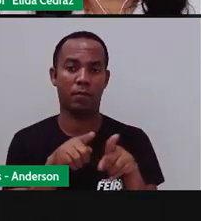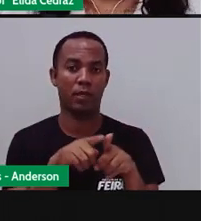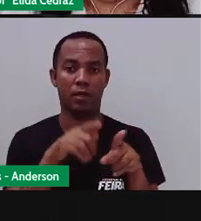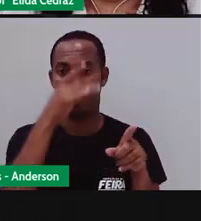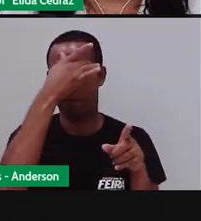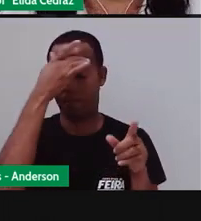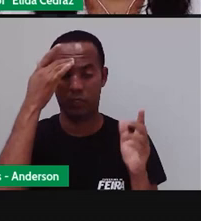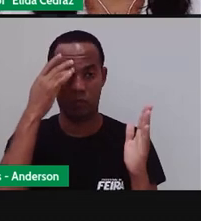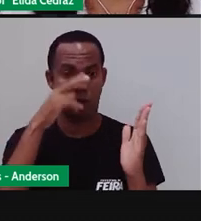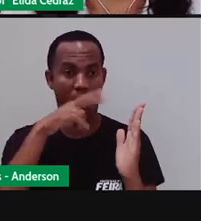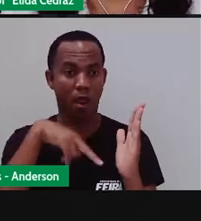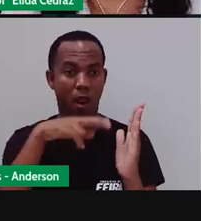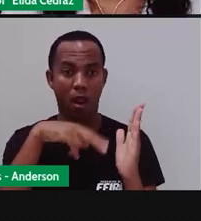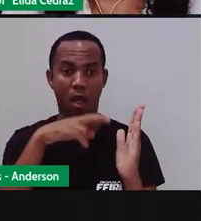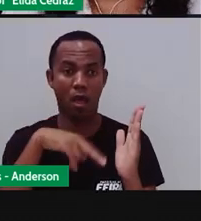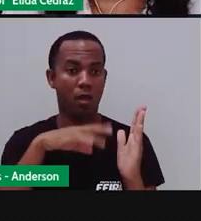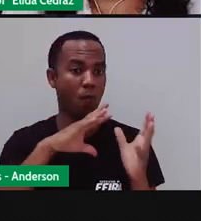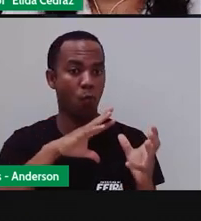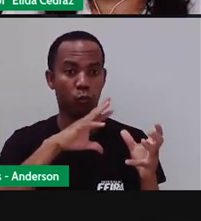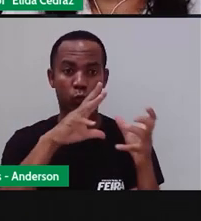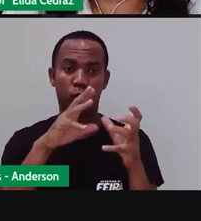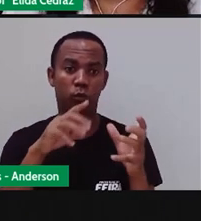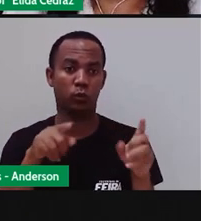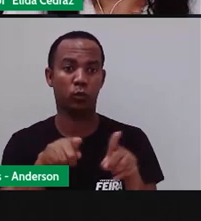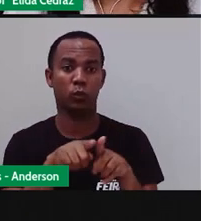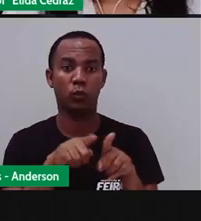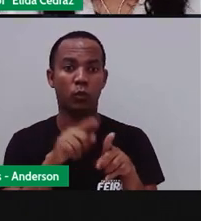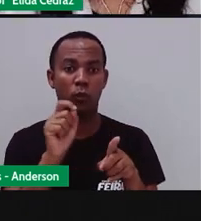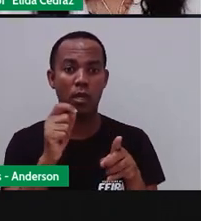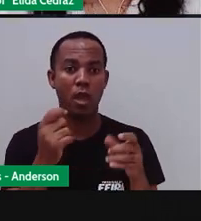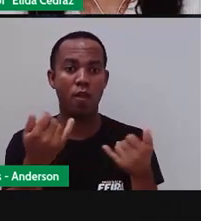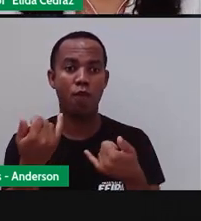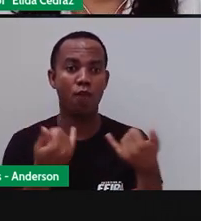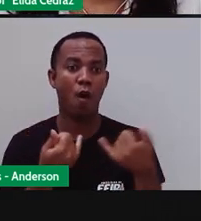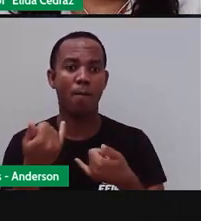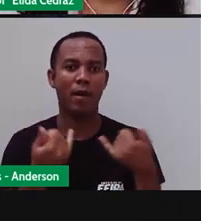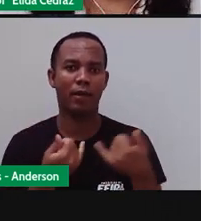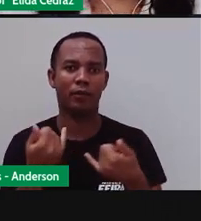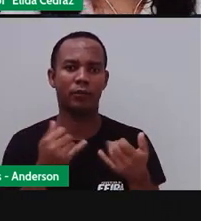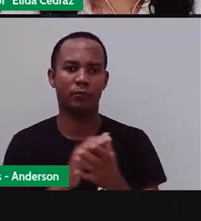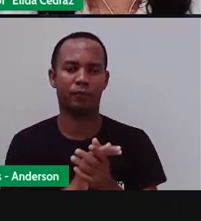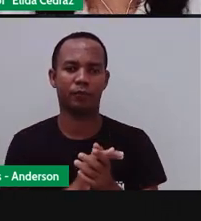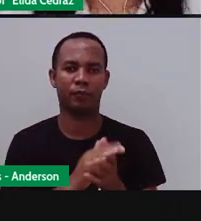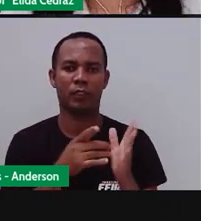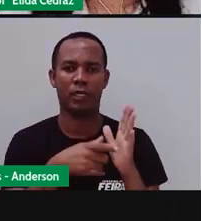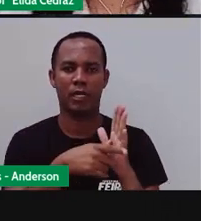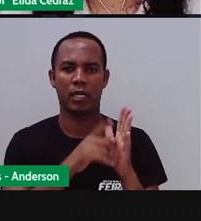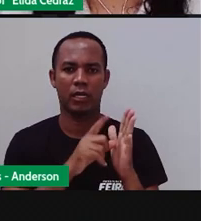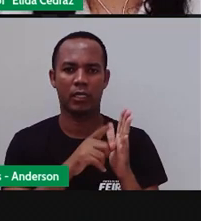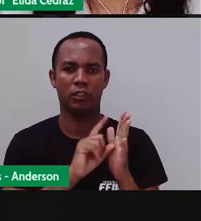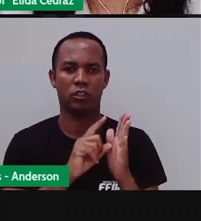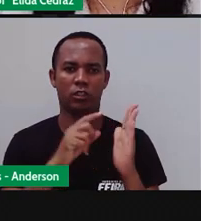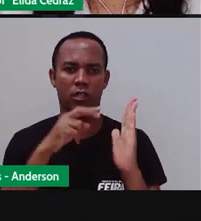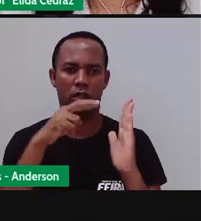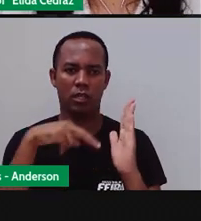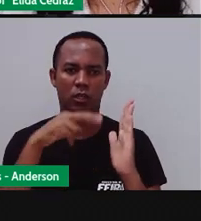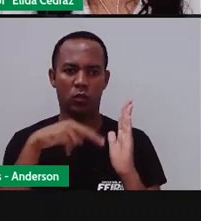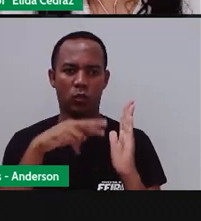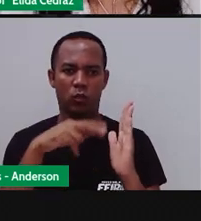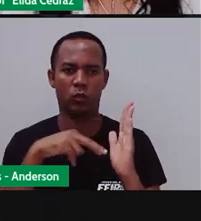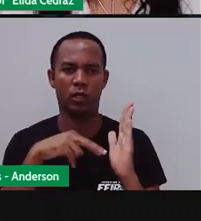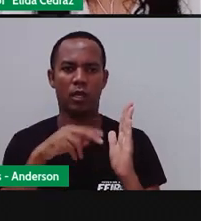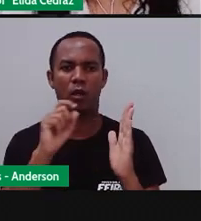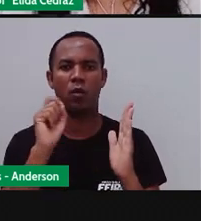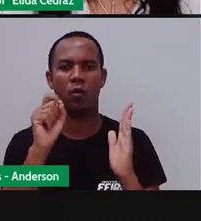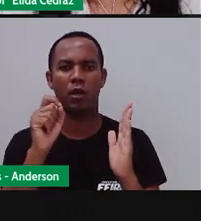informados de acontecimentos reais. Antes de eu fazer essa leitura, eu quero chamar a